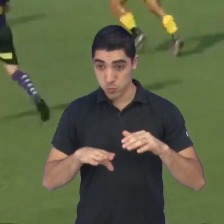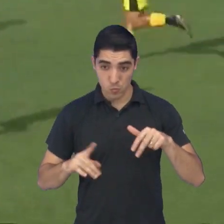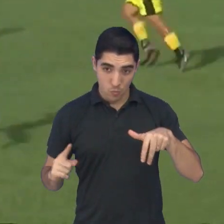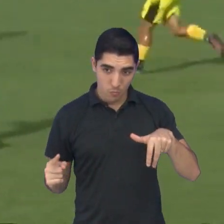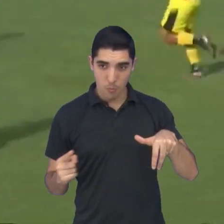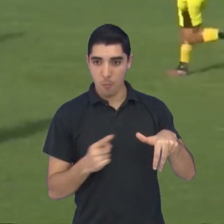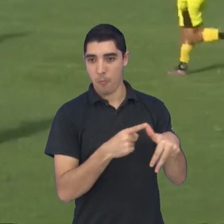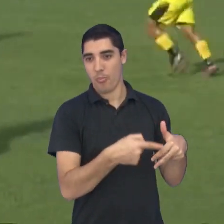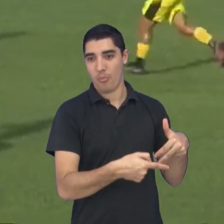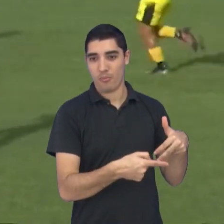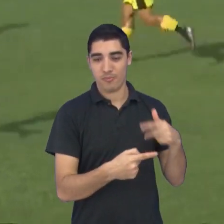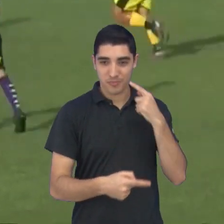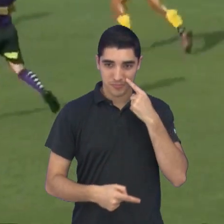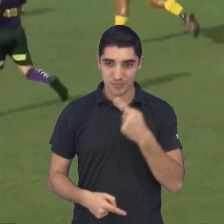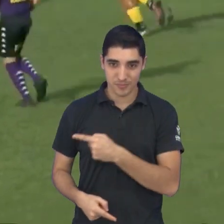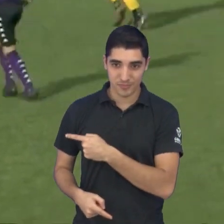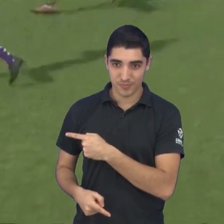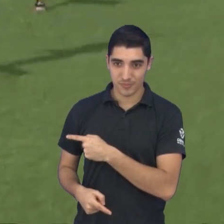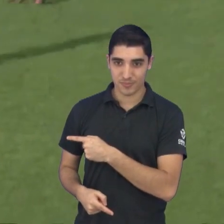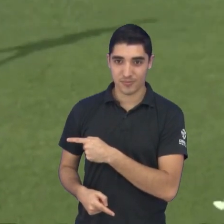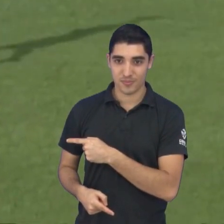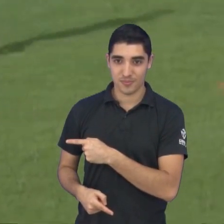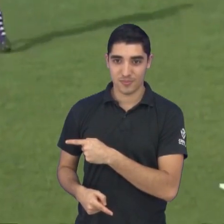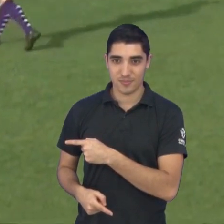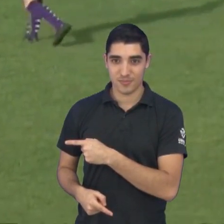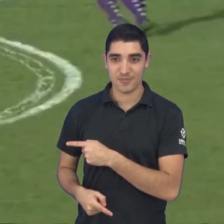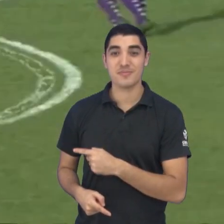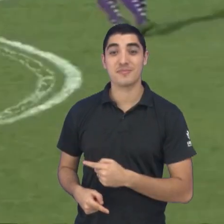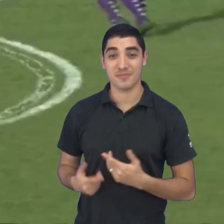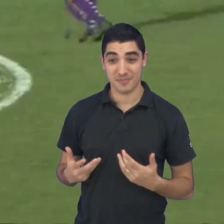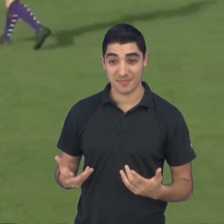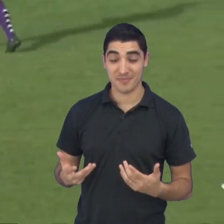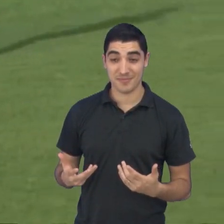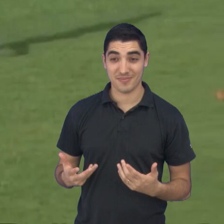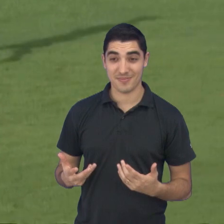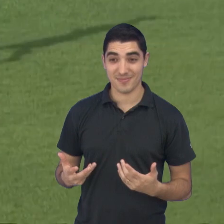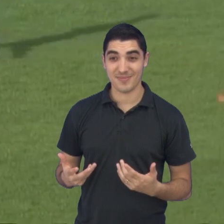na mão do Vítor. Olha lá, vai e volta. Que beleza, hein, Bet. Olha só.